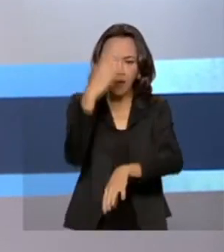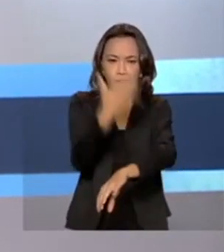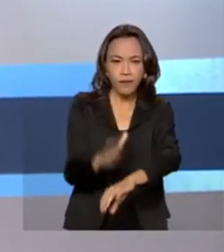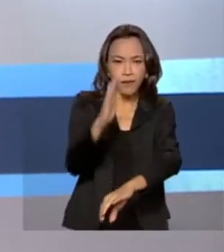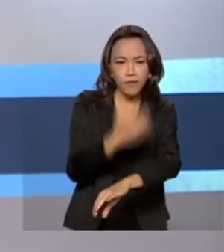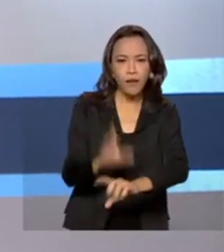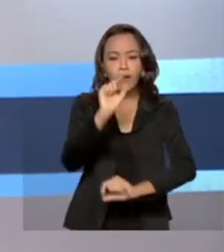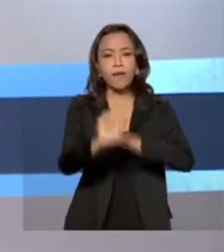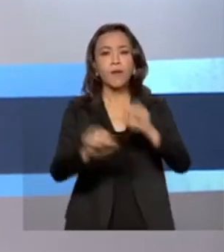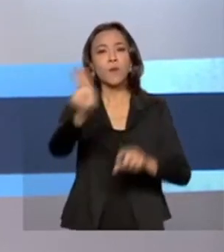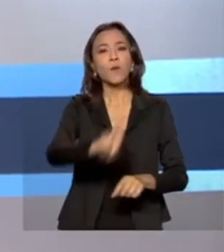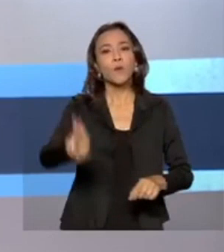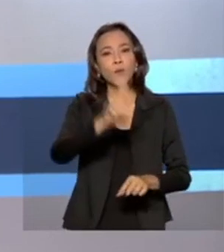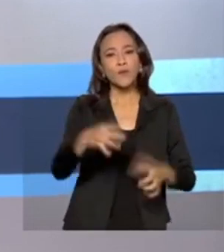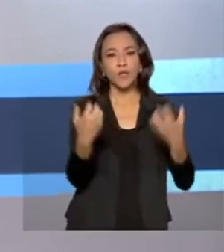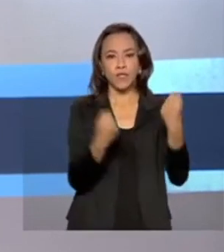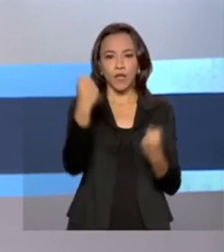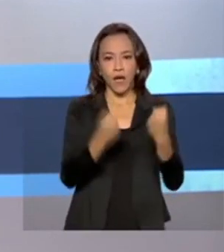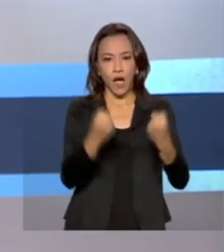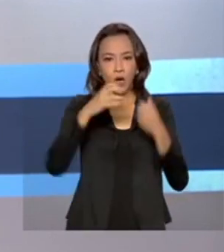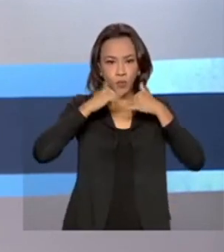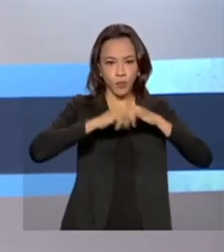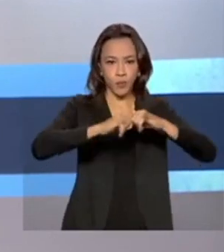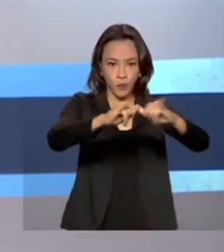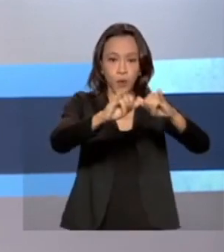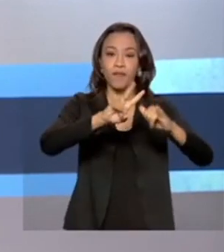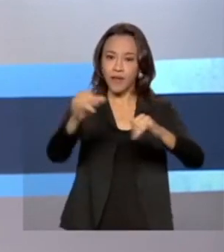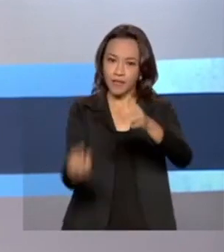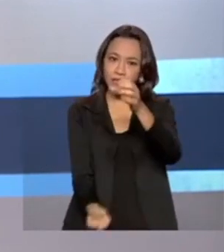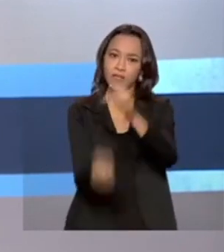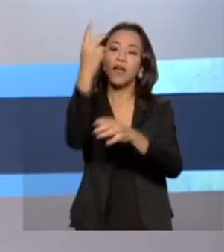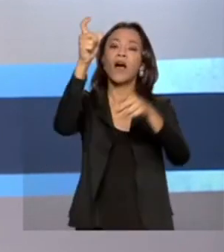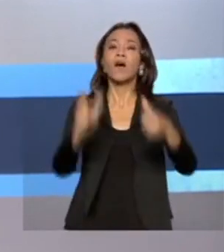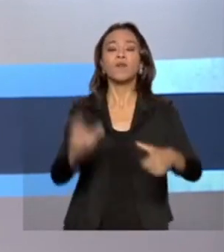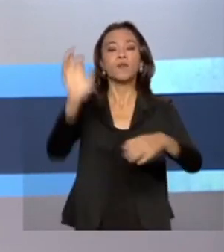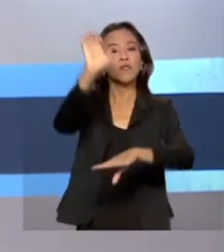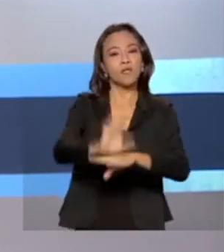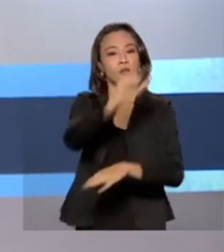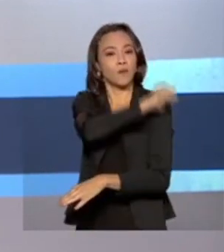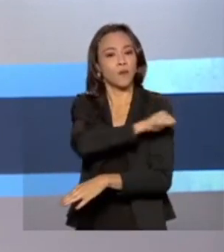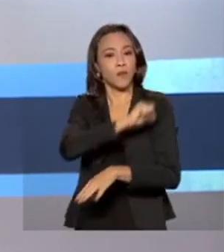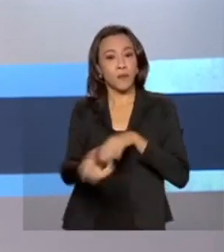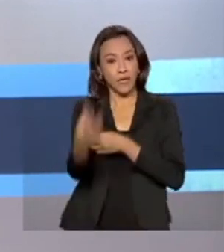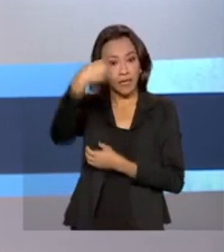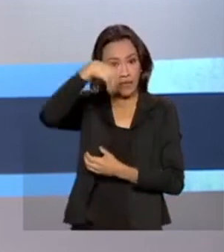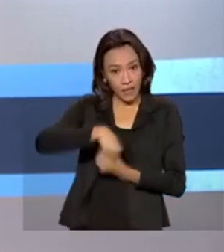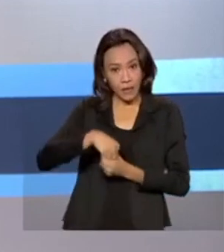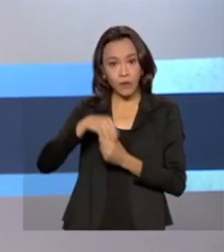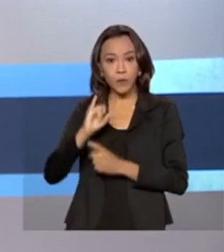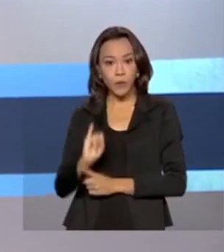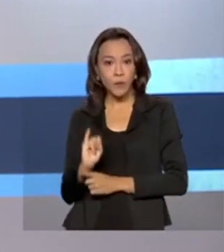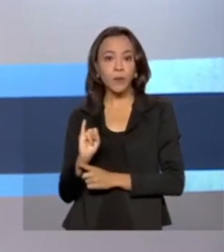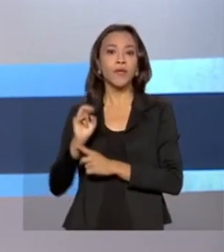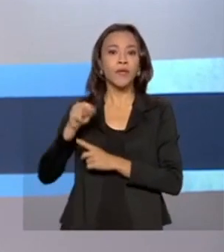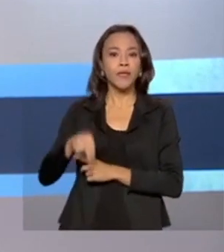carros elétricos do Brasil vai ser instalado em Duque de Caxias, no Rio de Janeiro, dentro do campus do Inmetro. Ele também é o primeiro da